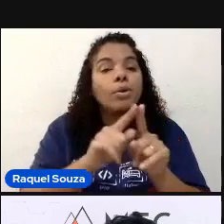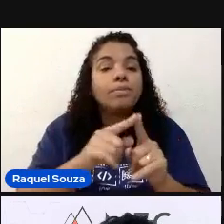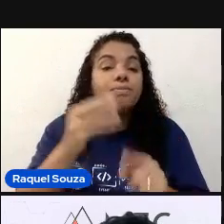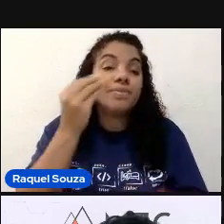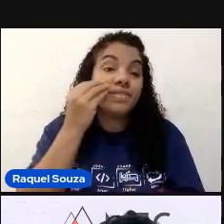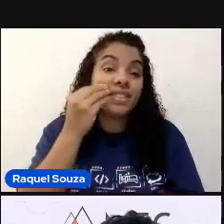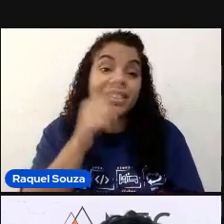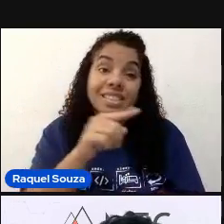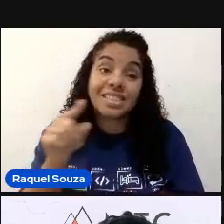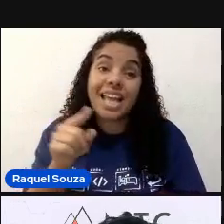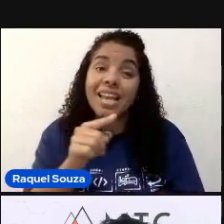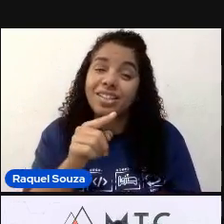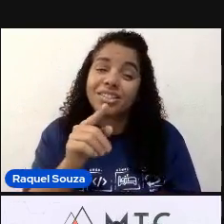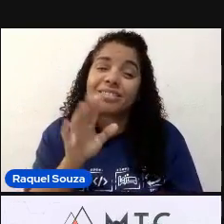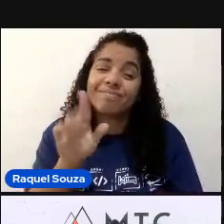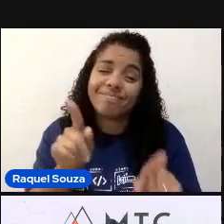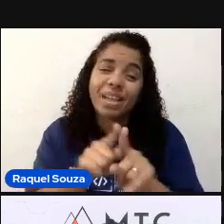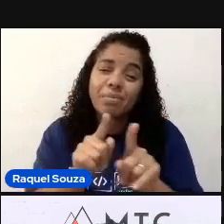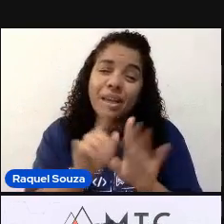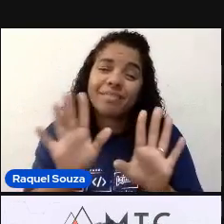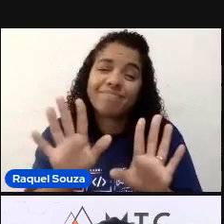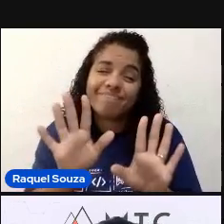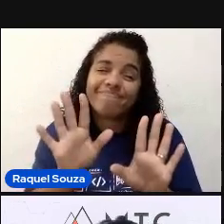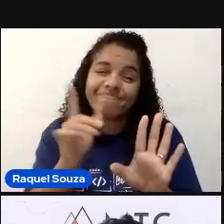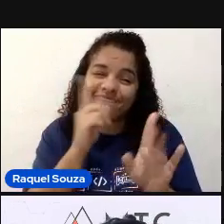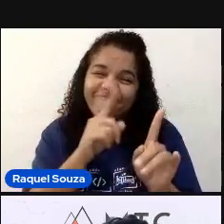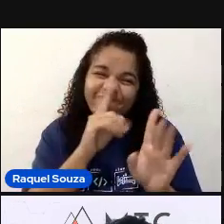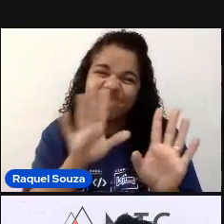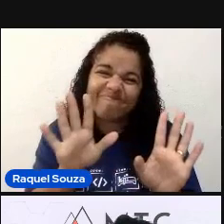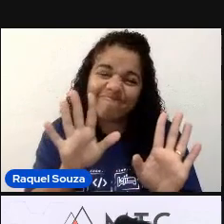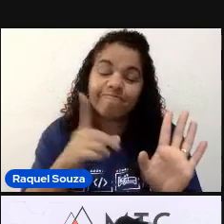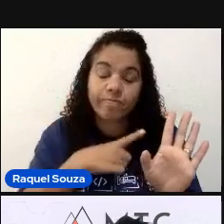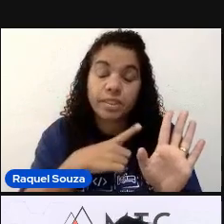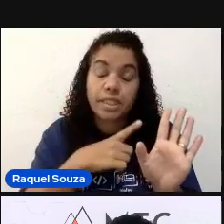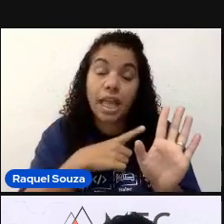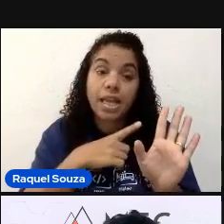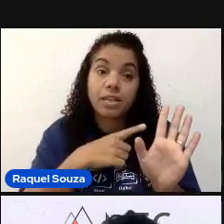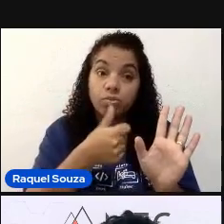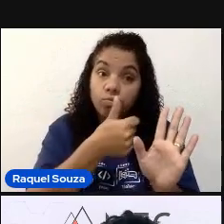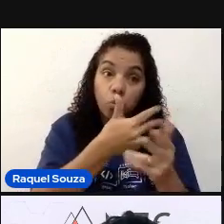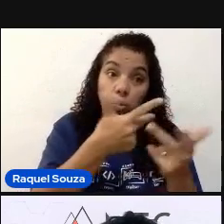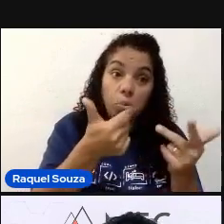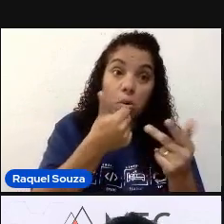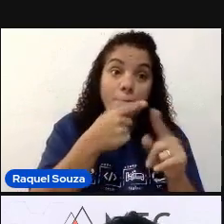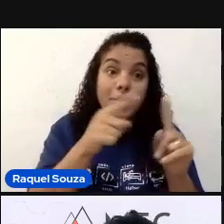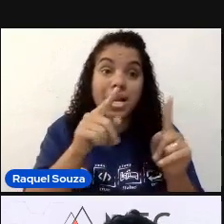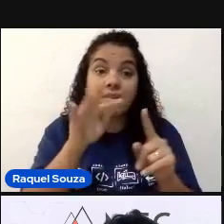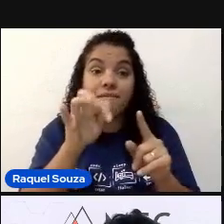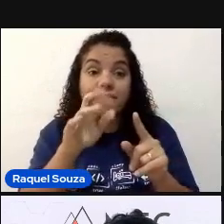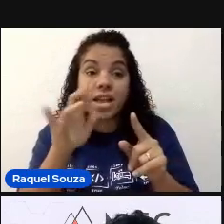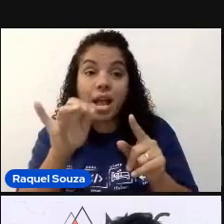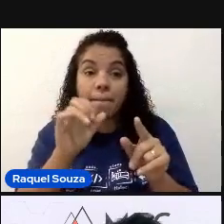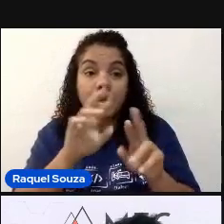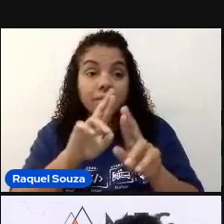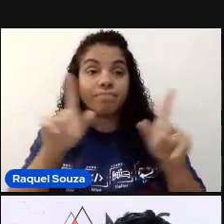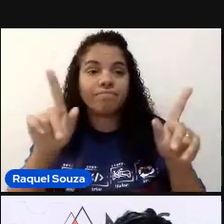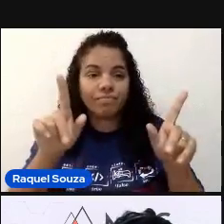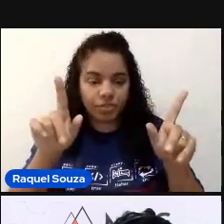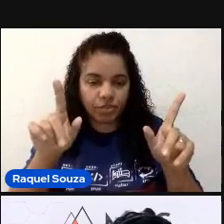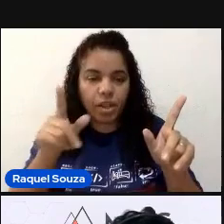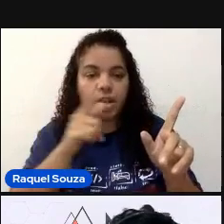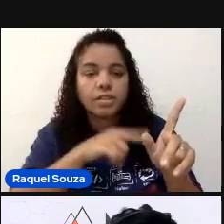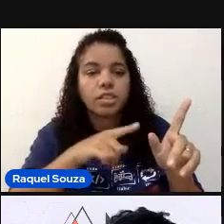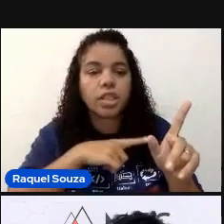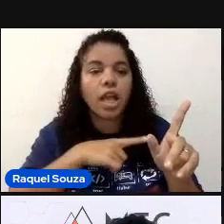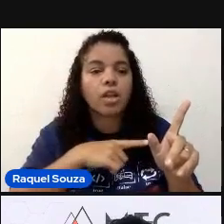Deixa a desejar também. Então, assim... Tem muitos contrapontos. Mas são ferramentas diferentes. Então, elas oferecem contrapontos diferentes